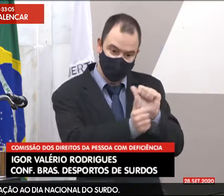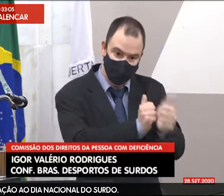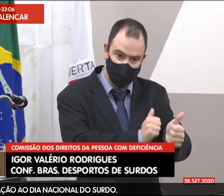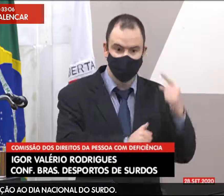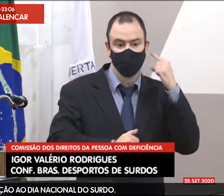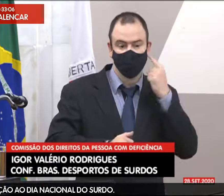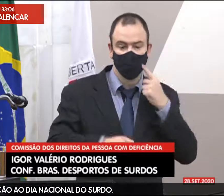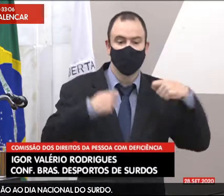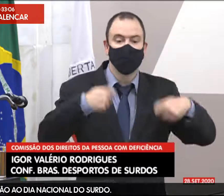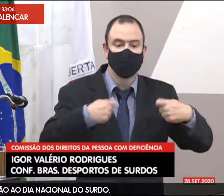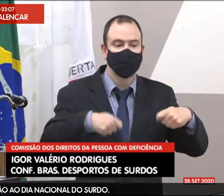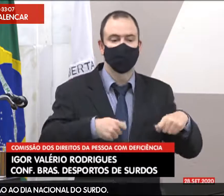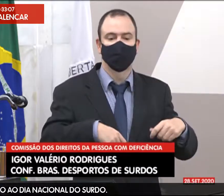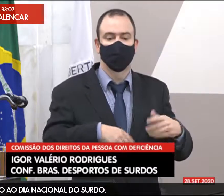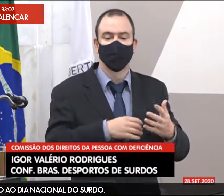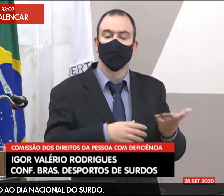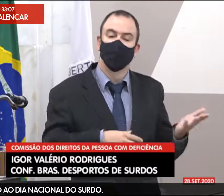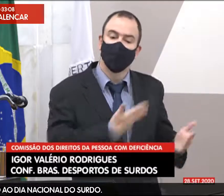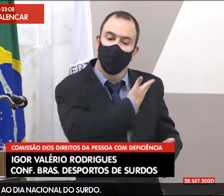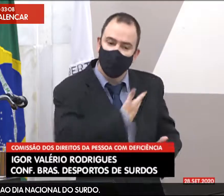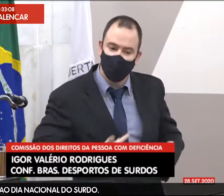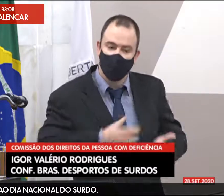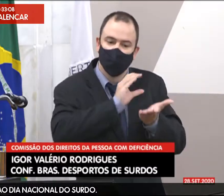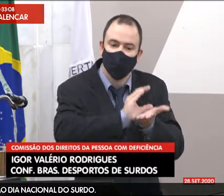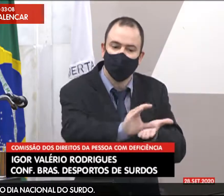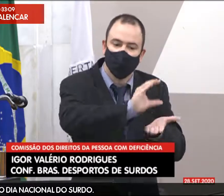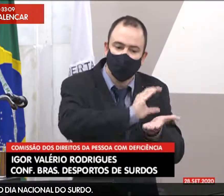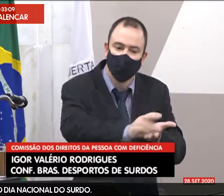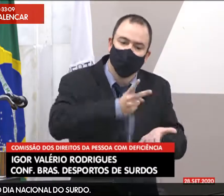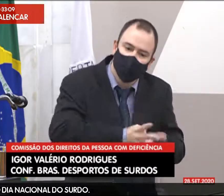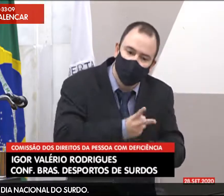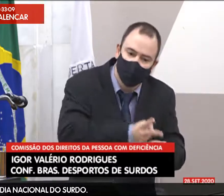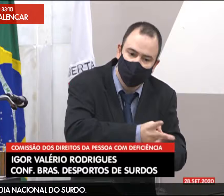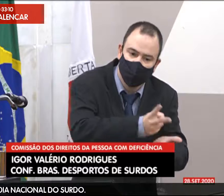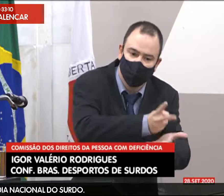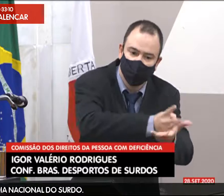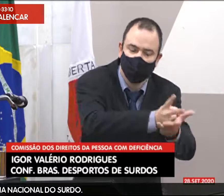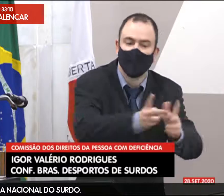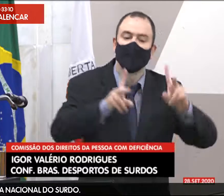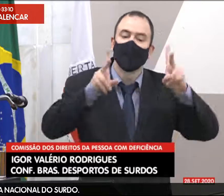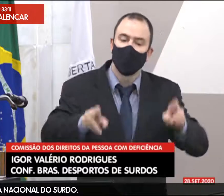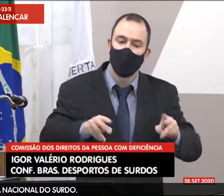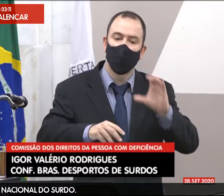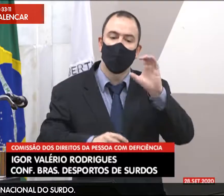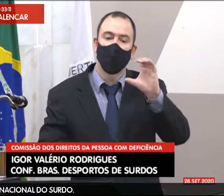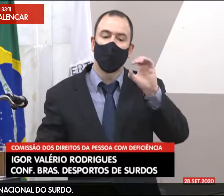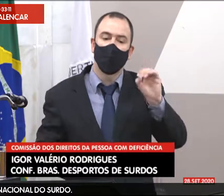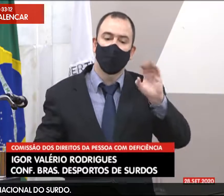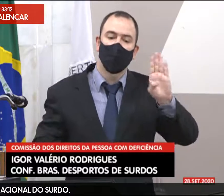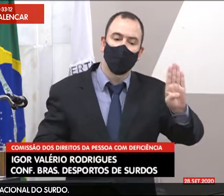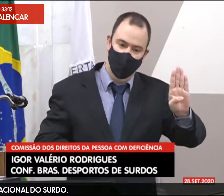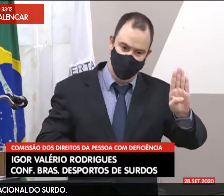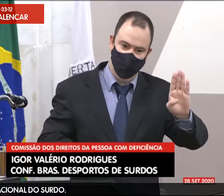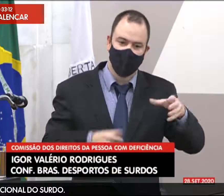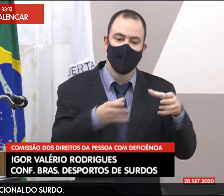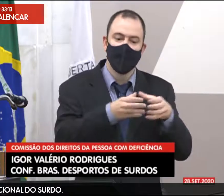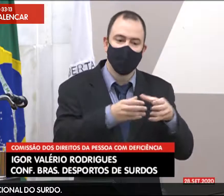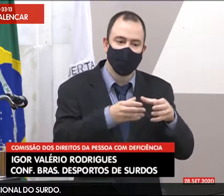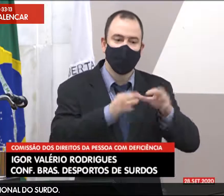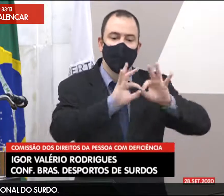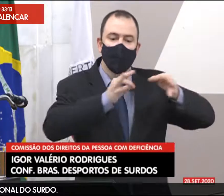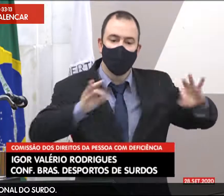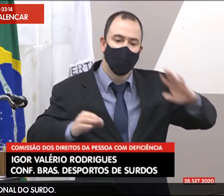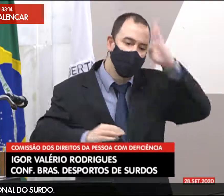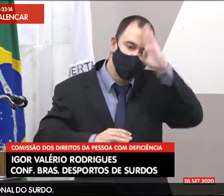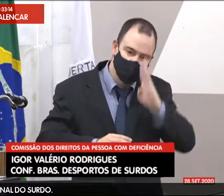Porque a área do esporte dos surdos precisa que o governo repasse verbas continuamente, assim como para